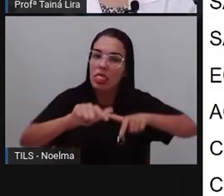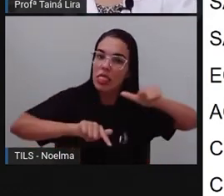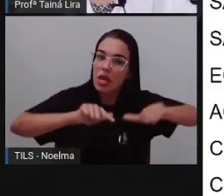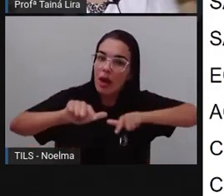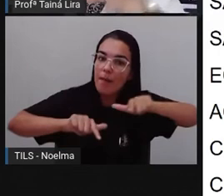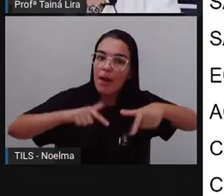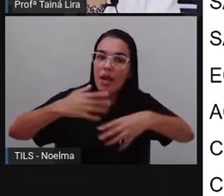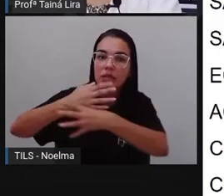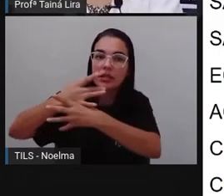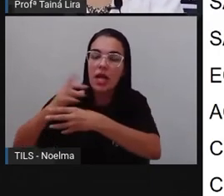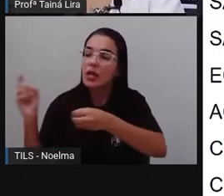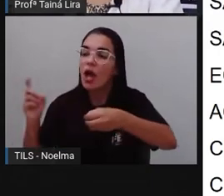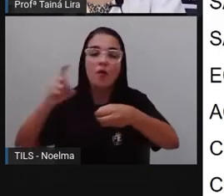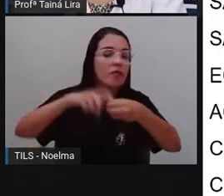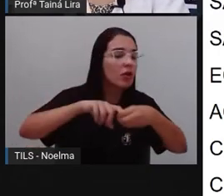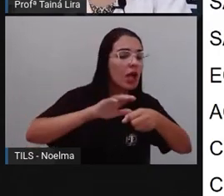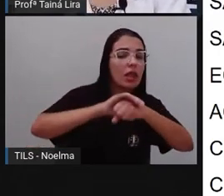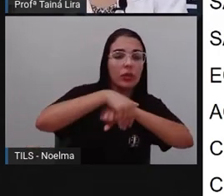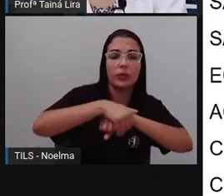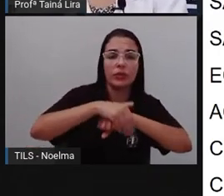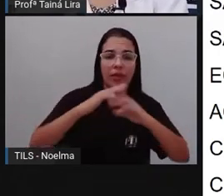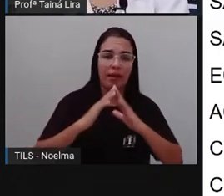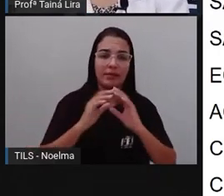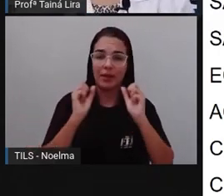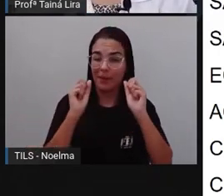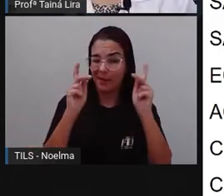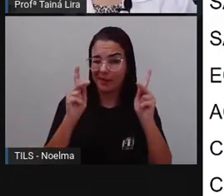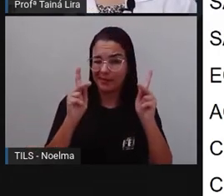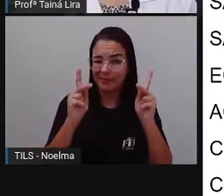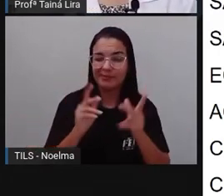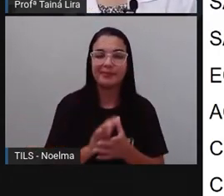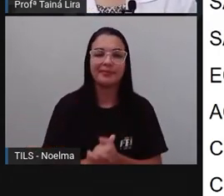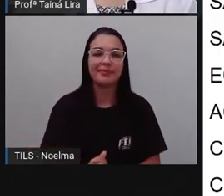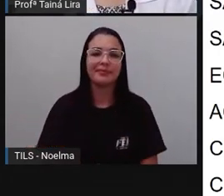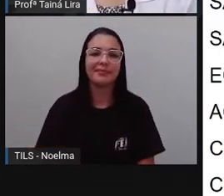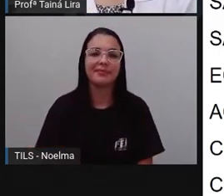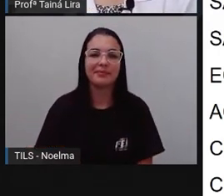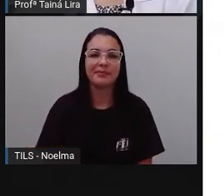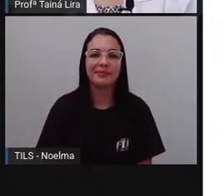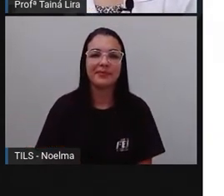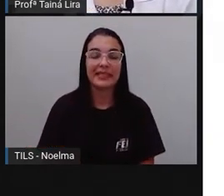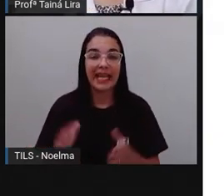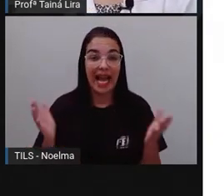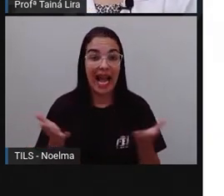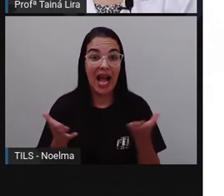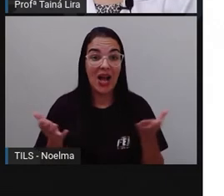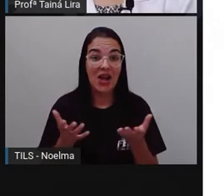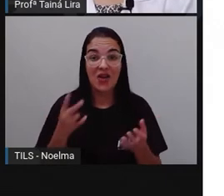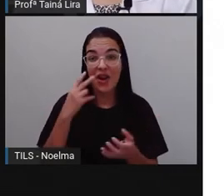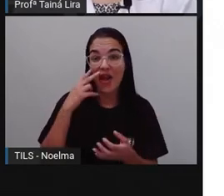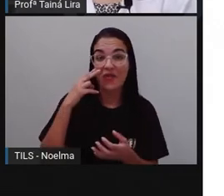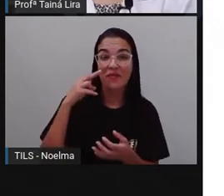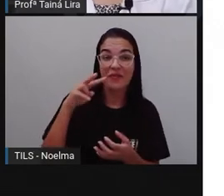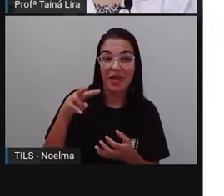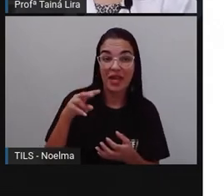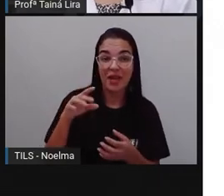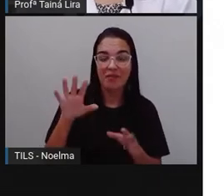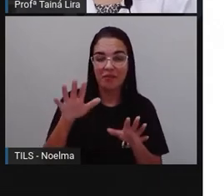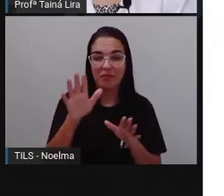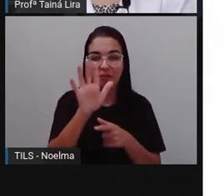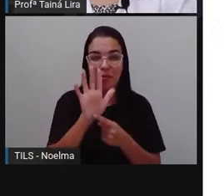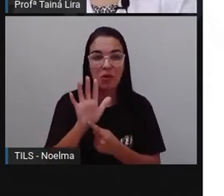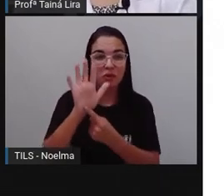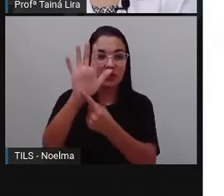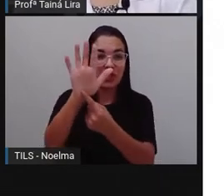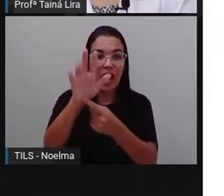na cidade e volta, né? Para suas casas, tá bom? Segundo ano. E agora, olha lá, a Pró vai compartilhar com